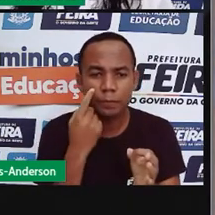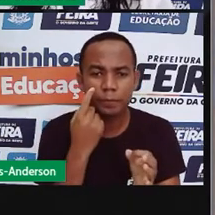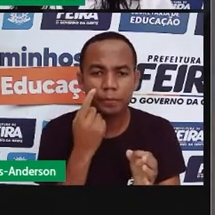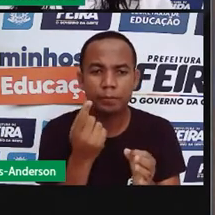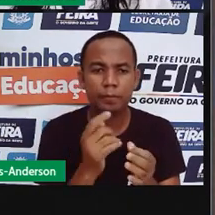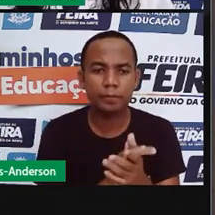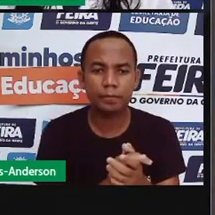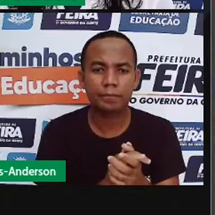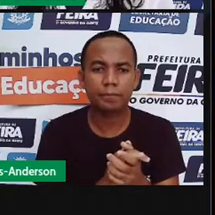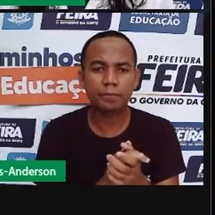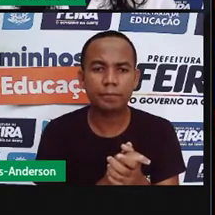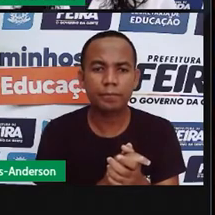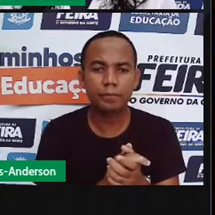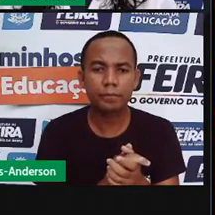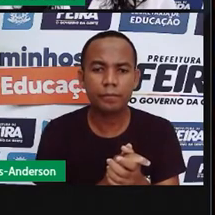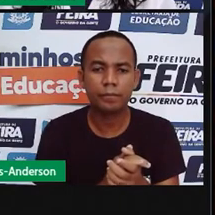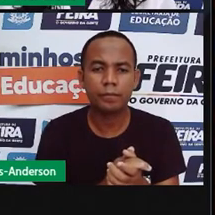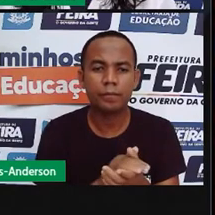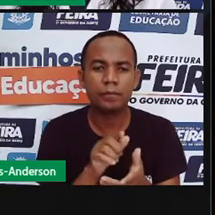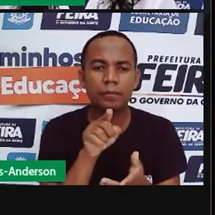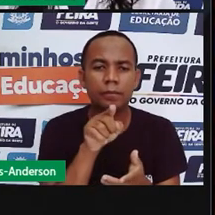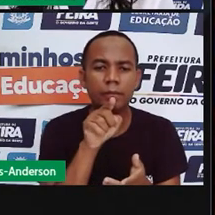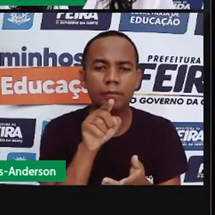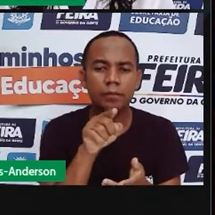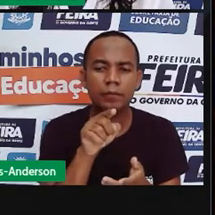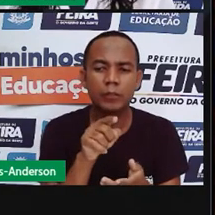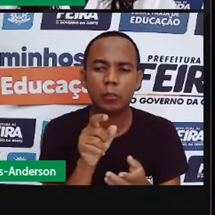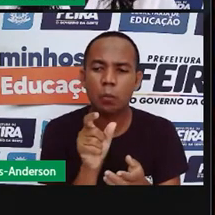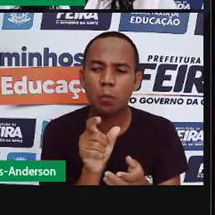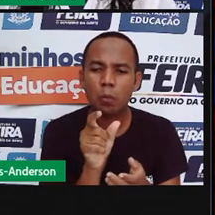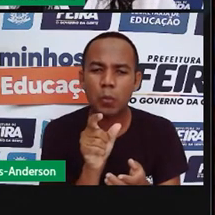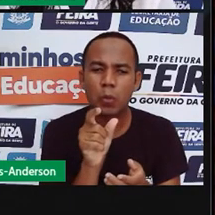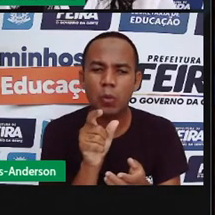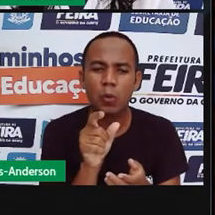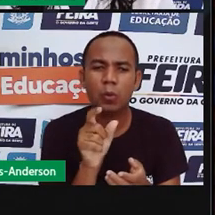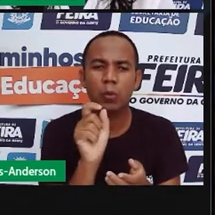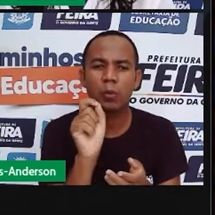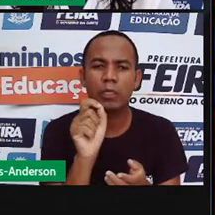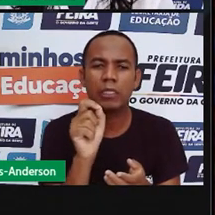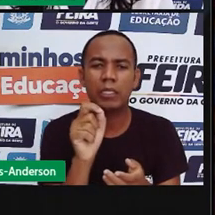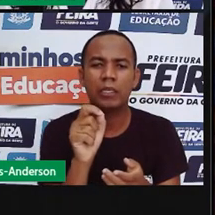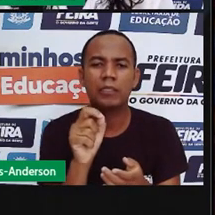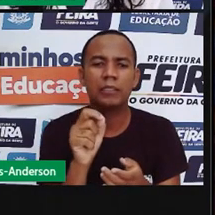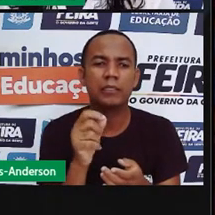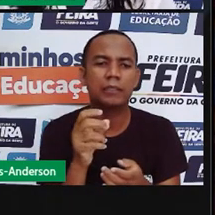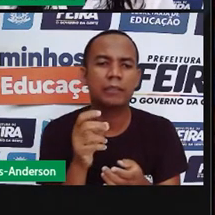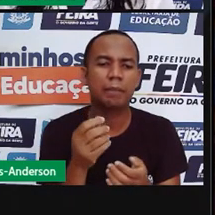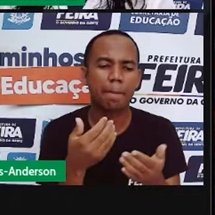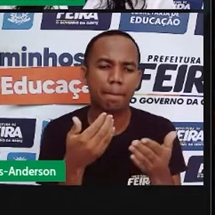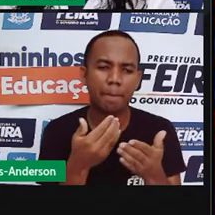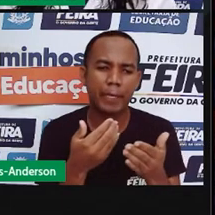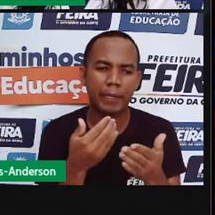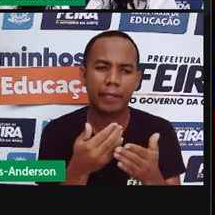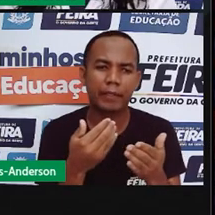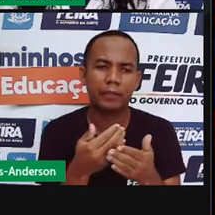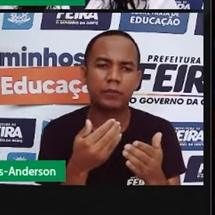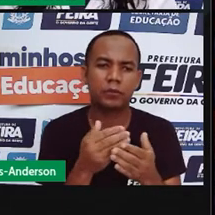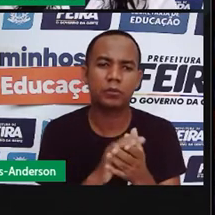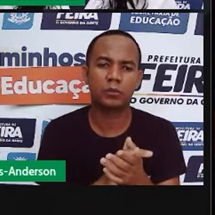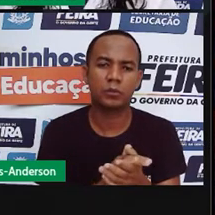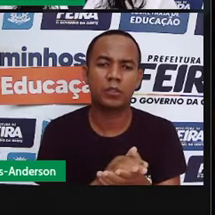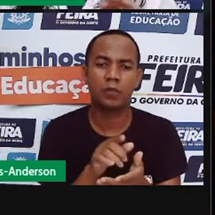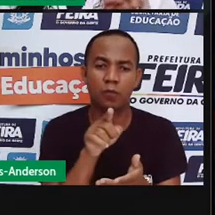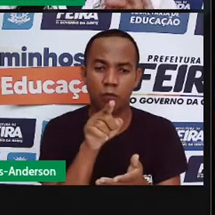Aqui já é um pouco mais próximo da nossa geração. Você